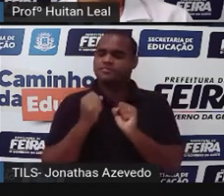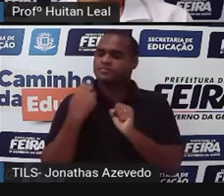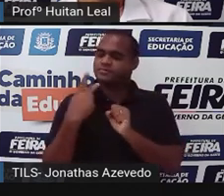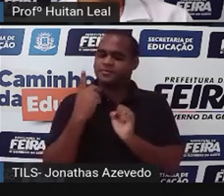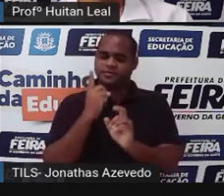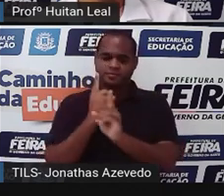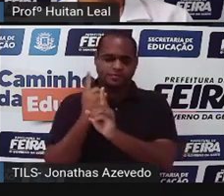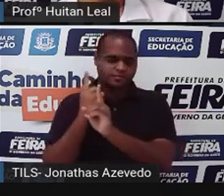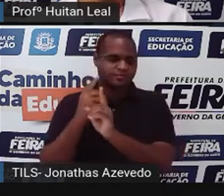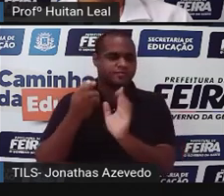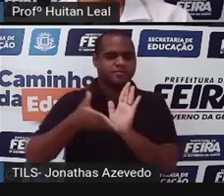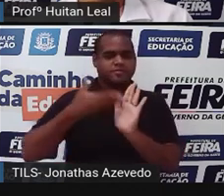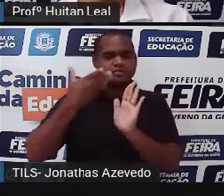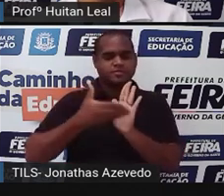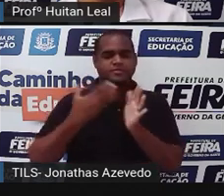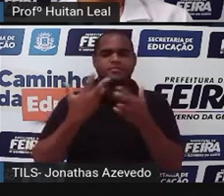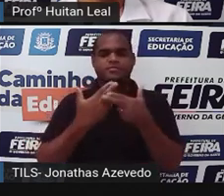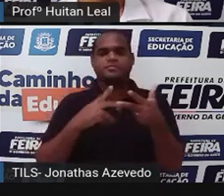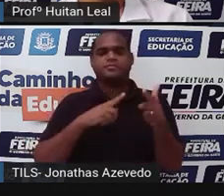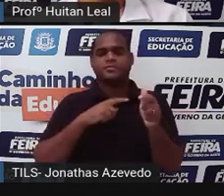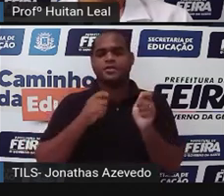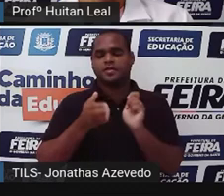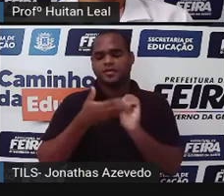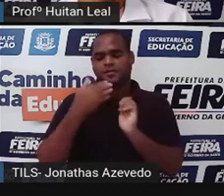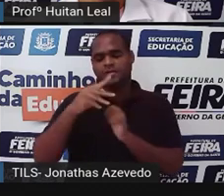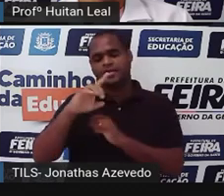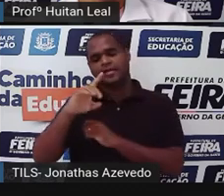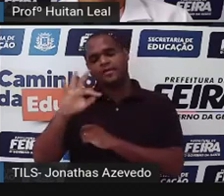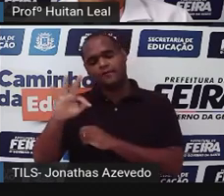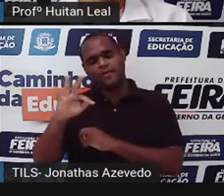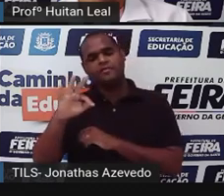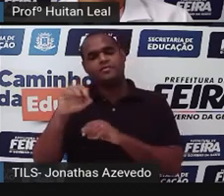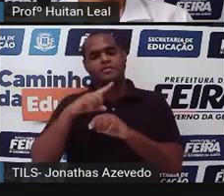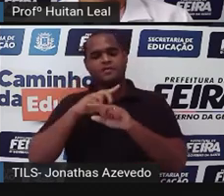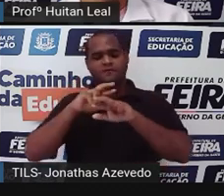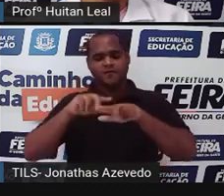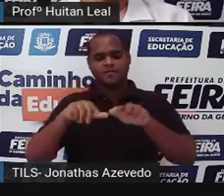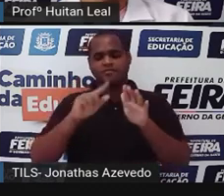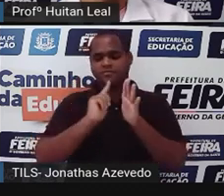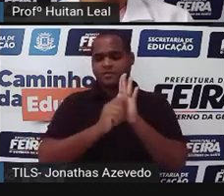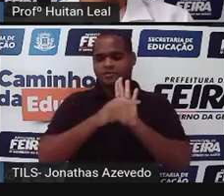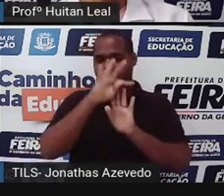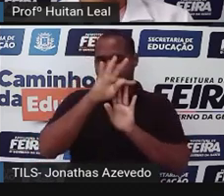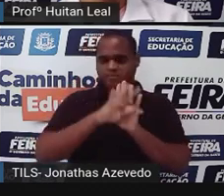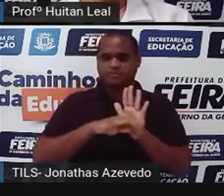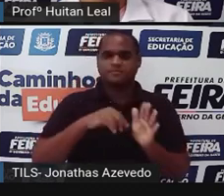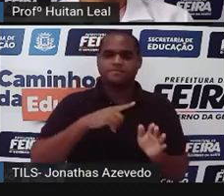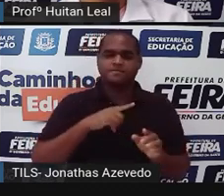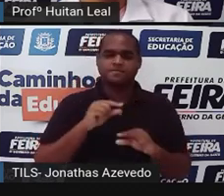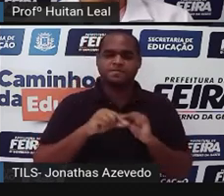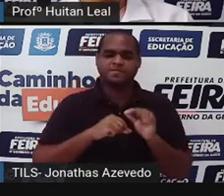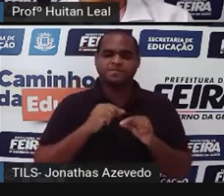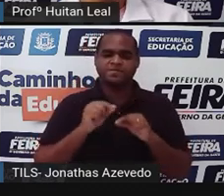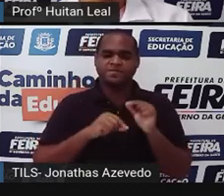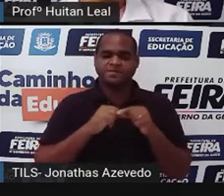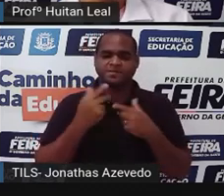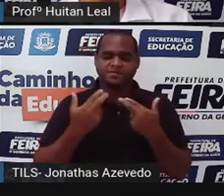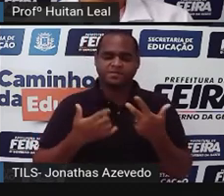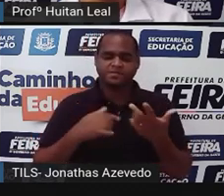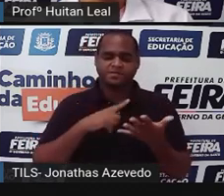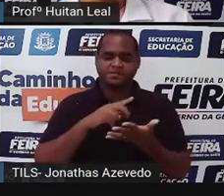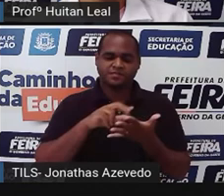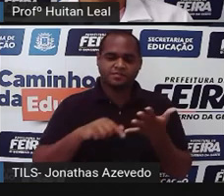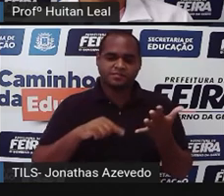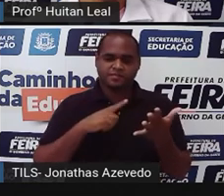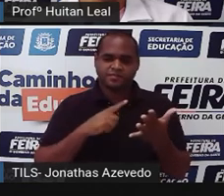livros, inúmeros livros em PDF, dos diversos gêneros textuais, que você pode acessar, ler